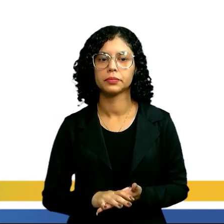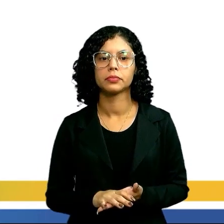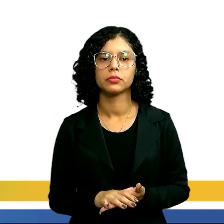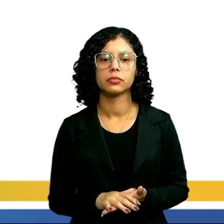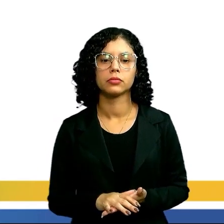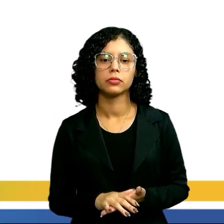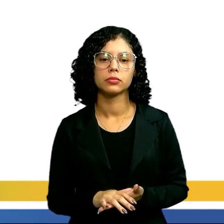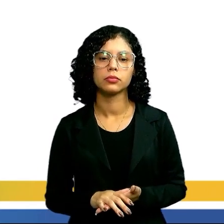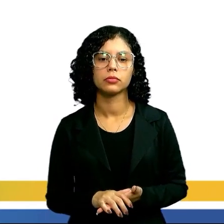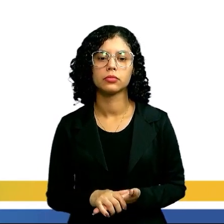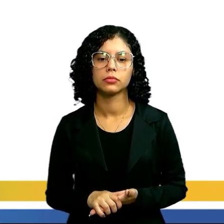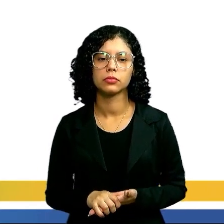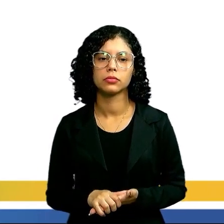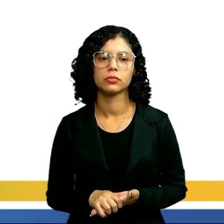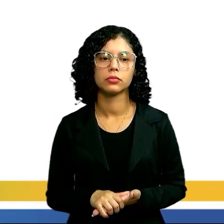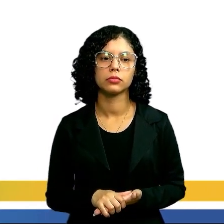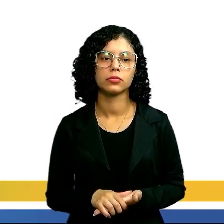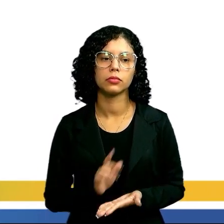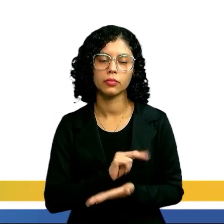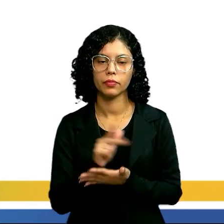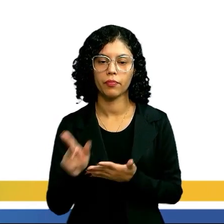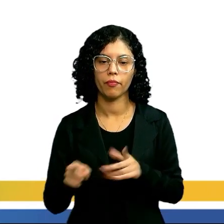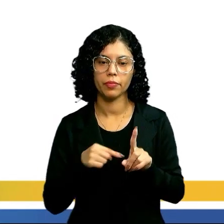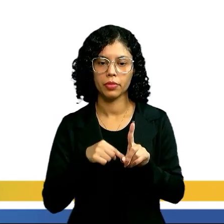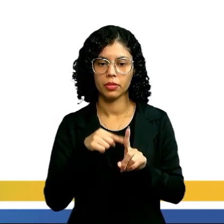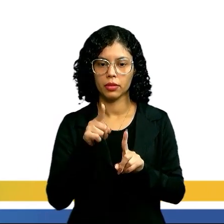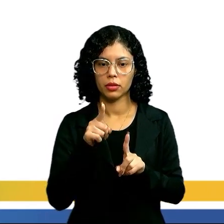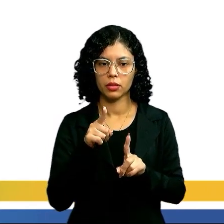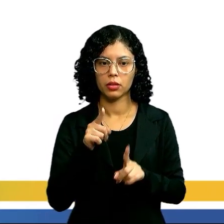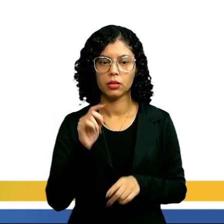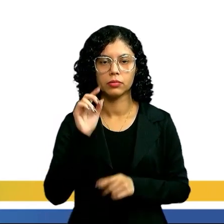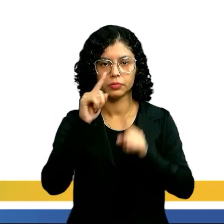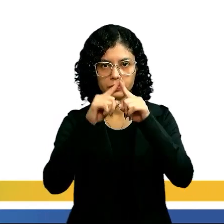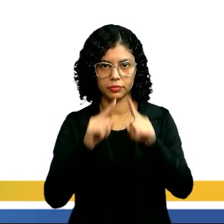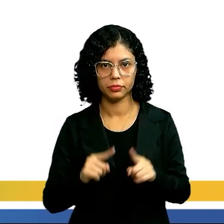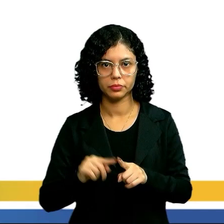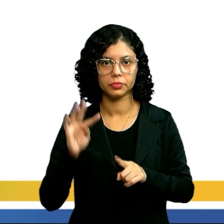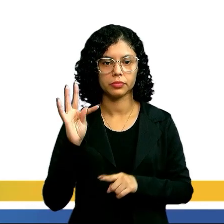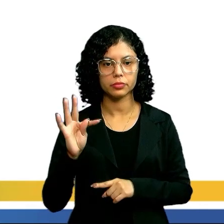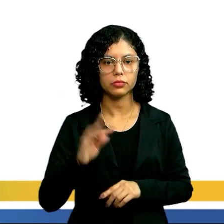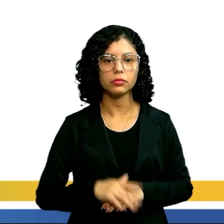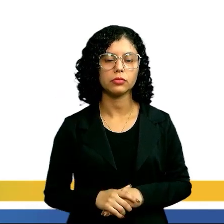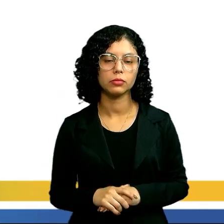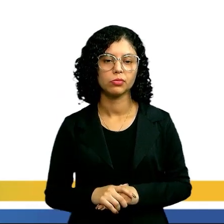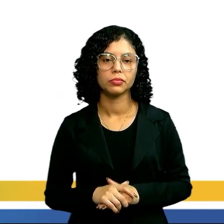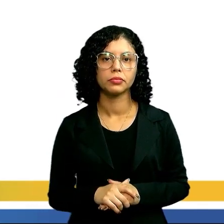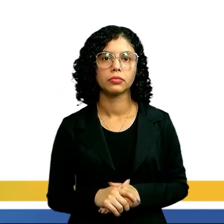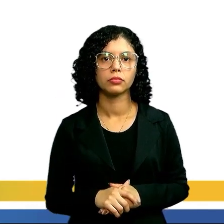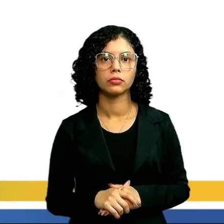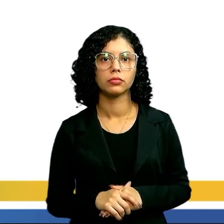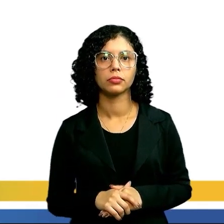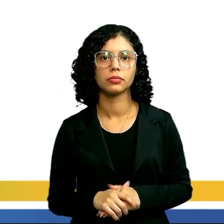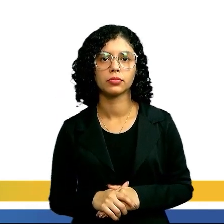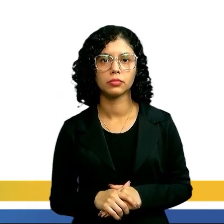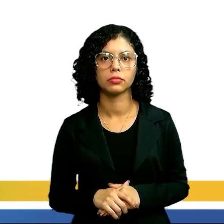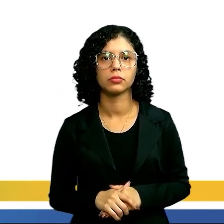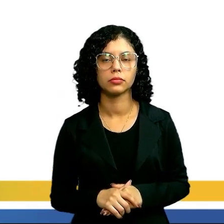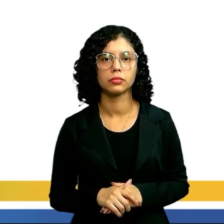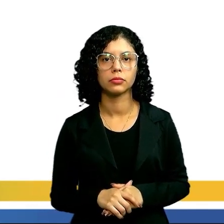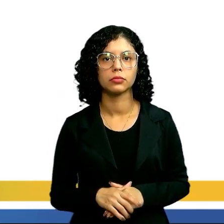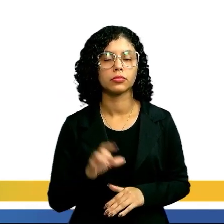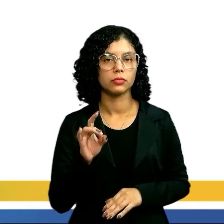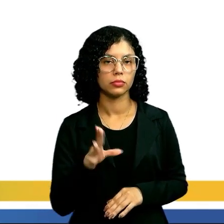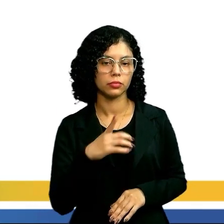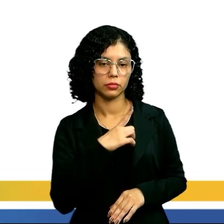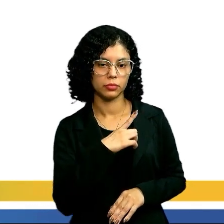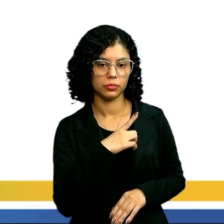certo? E a variação de temperatura, ΔT, ou seja, nós estamos falando do tempo, que ela